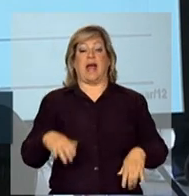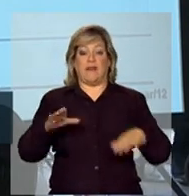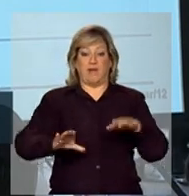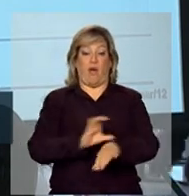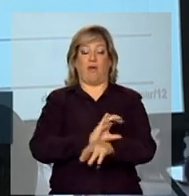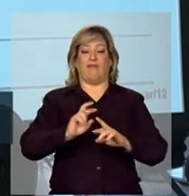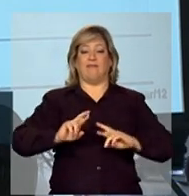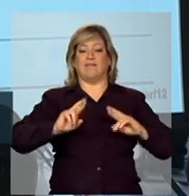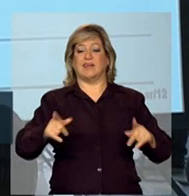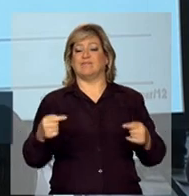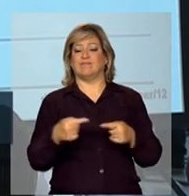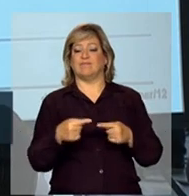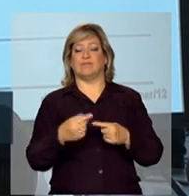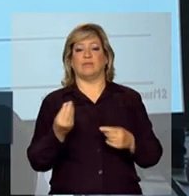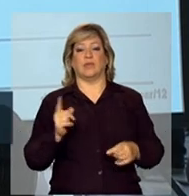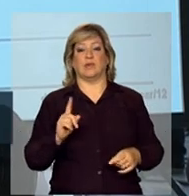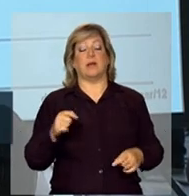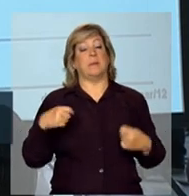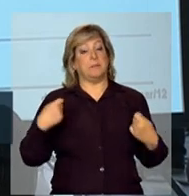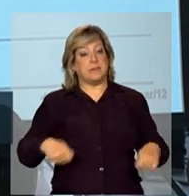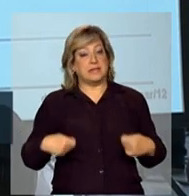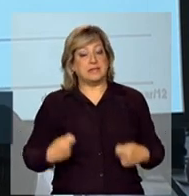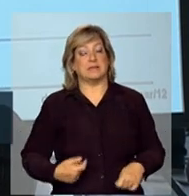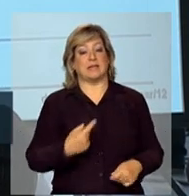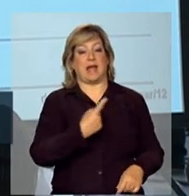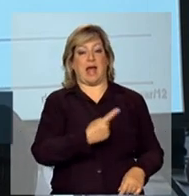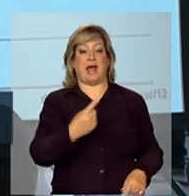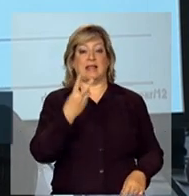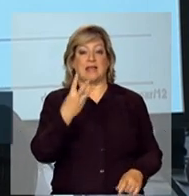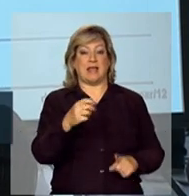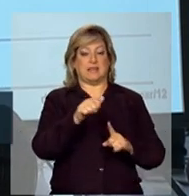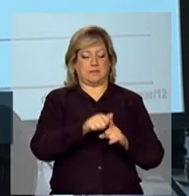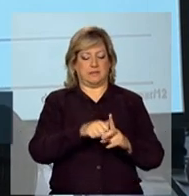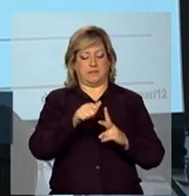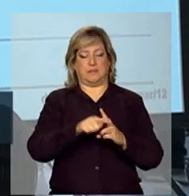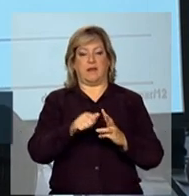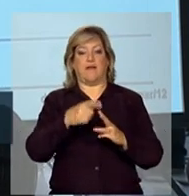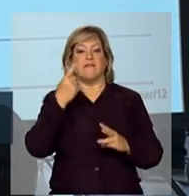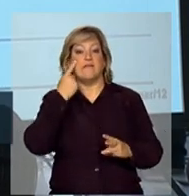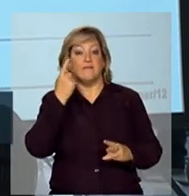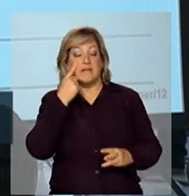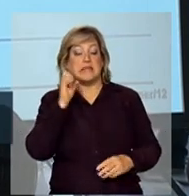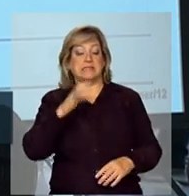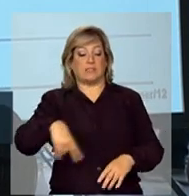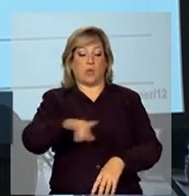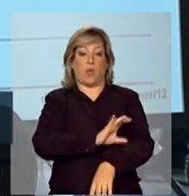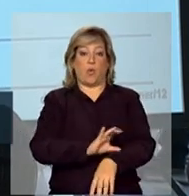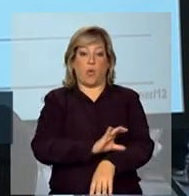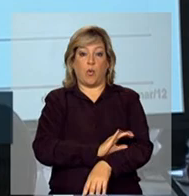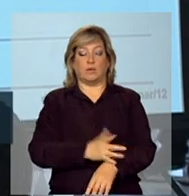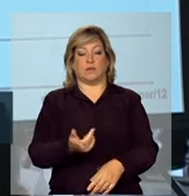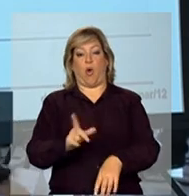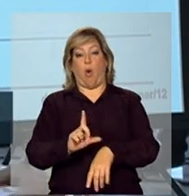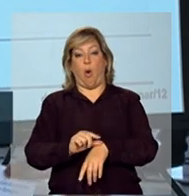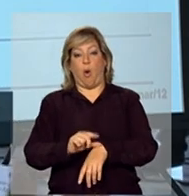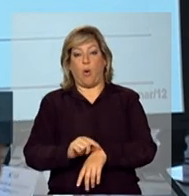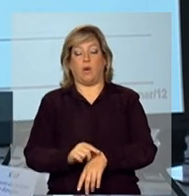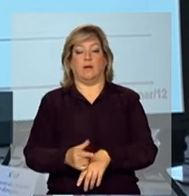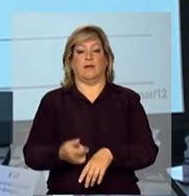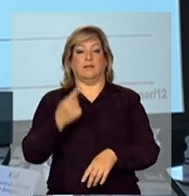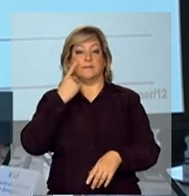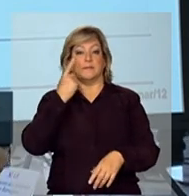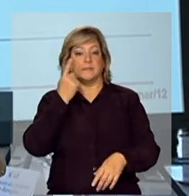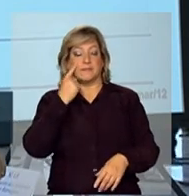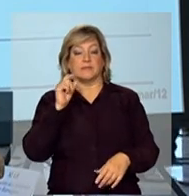e a gente precisa, a cada três meses, nós temos a oportunidade de rever essa grade de cursos, rever o horário. Teve um período em que